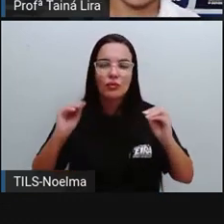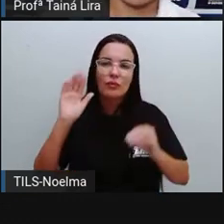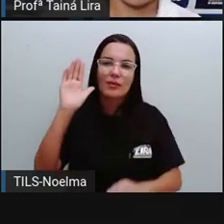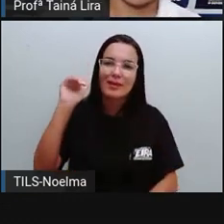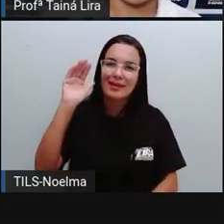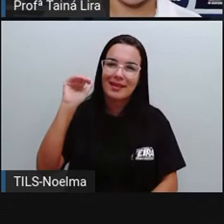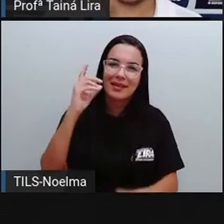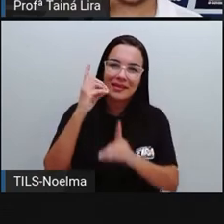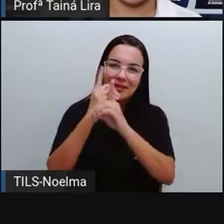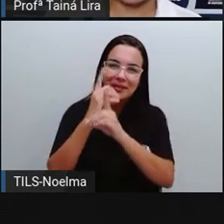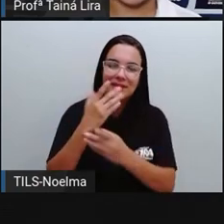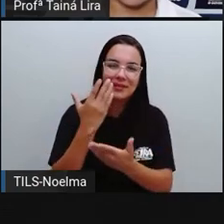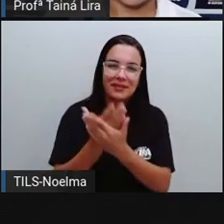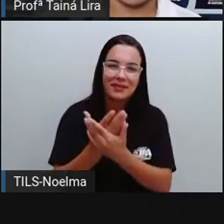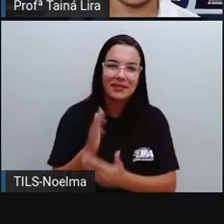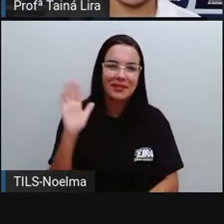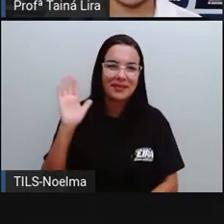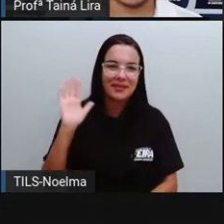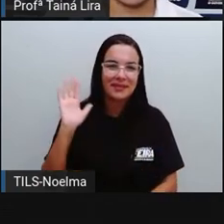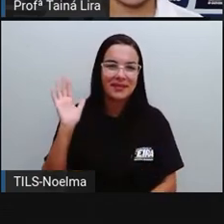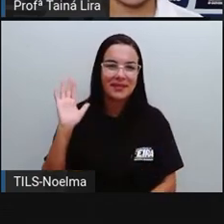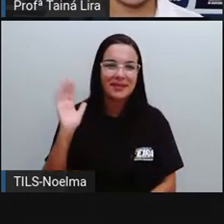Até a próxima aula. Tchau, tchau.